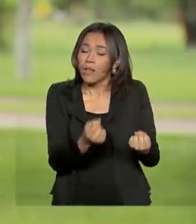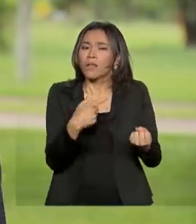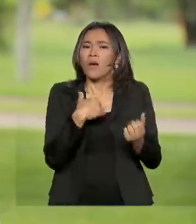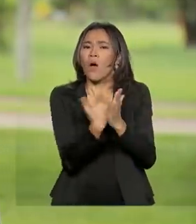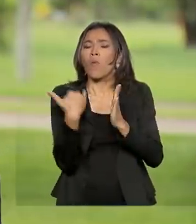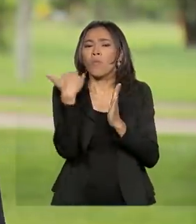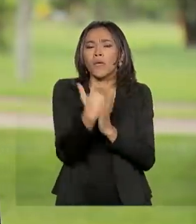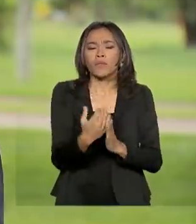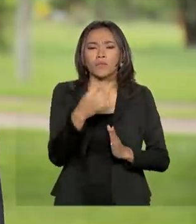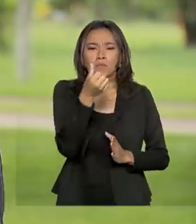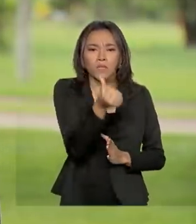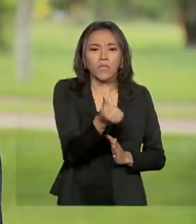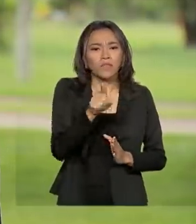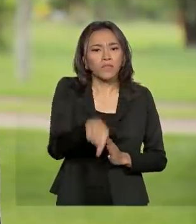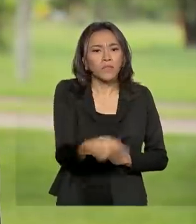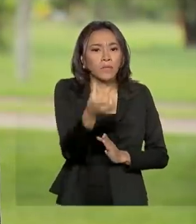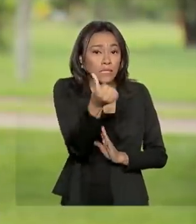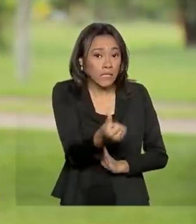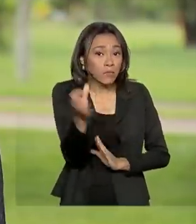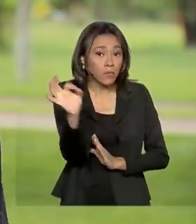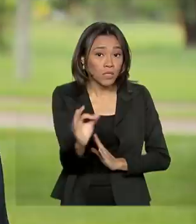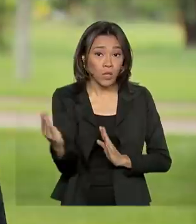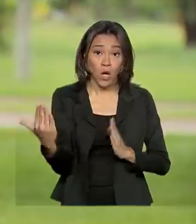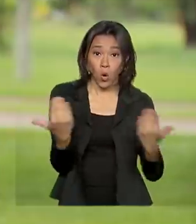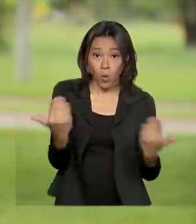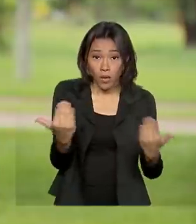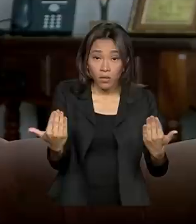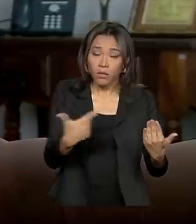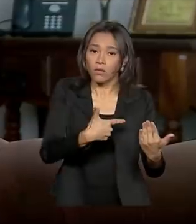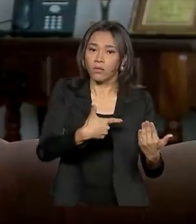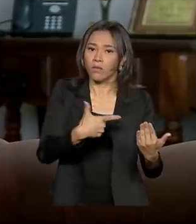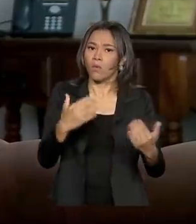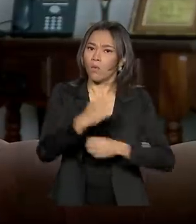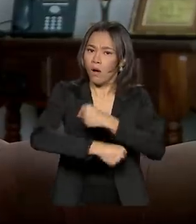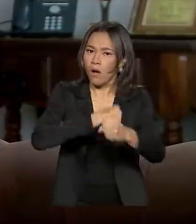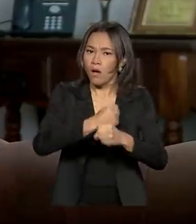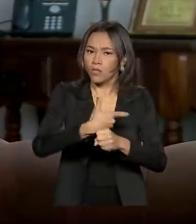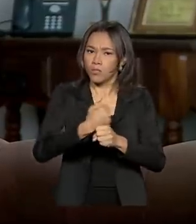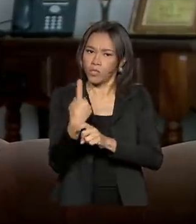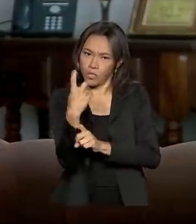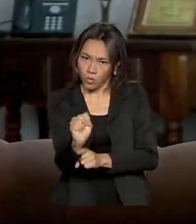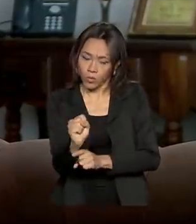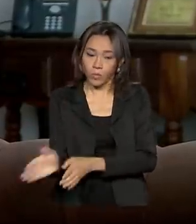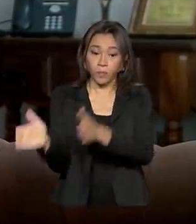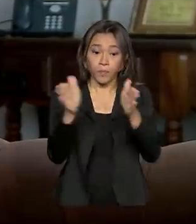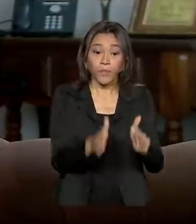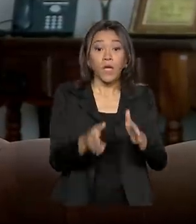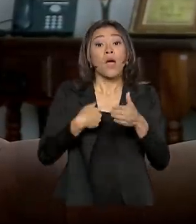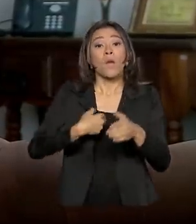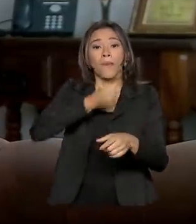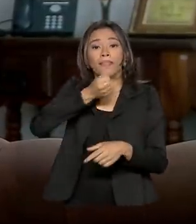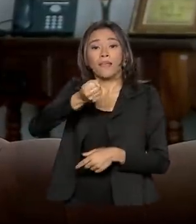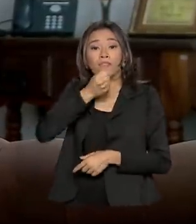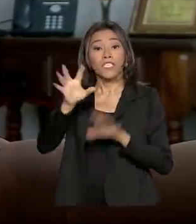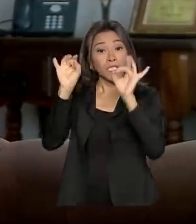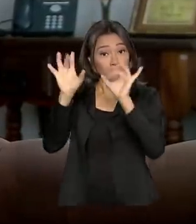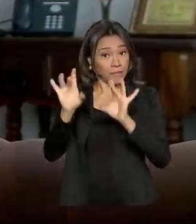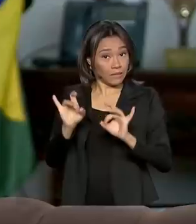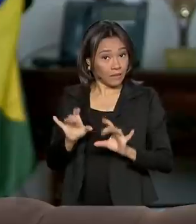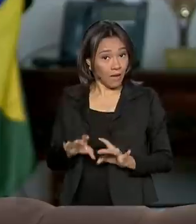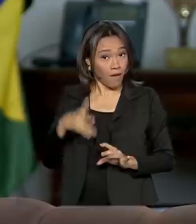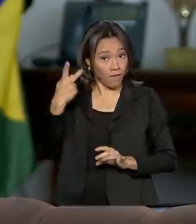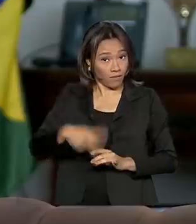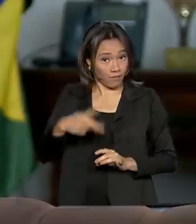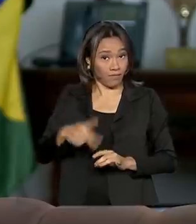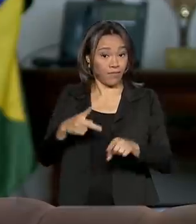,6% em relação a 2018. Em entrevista exclusiva à empresa Brasil de Comunicação,